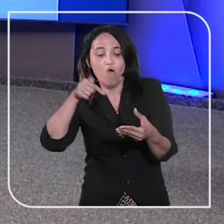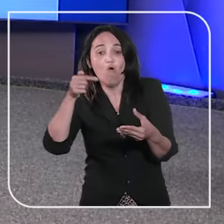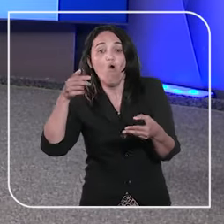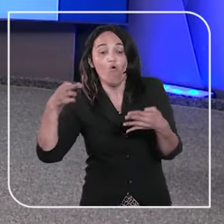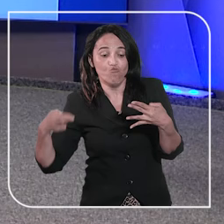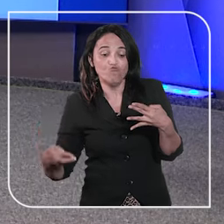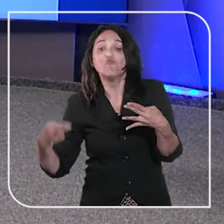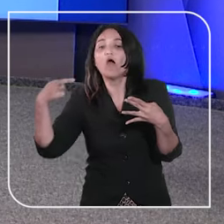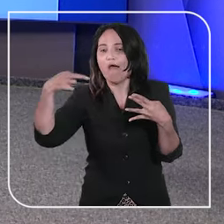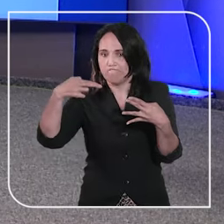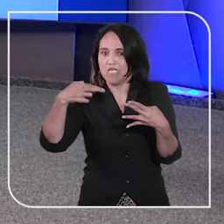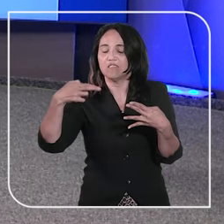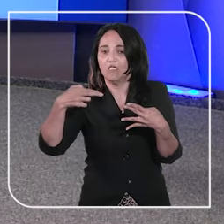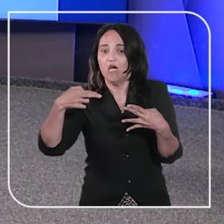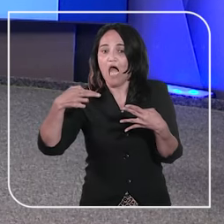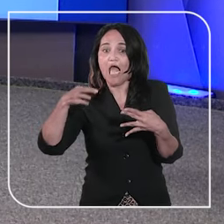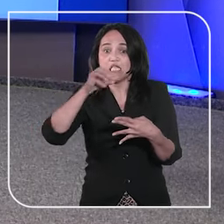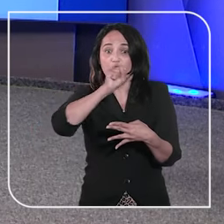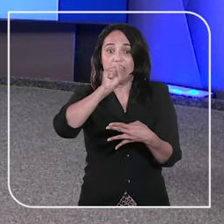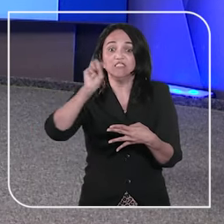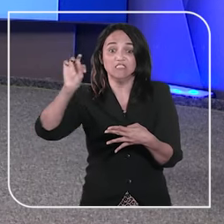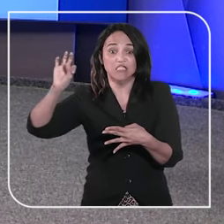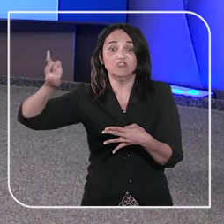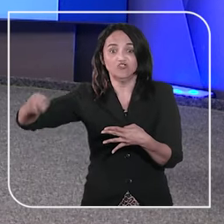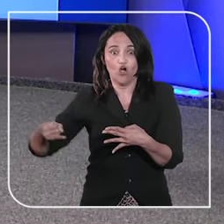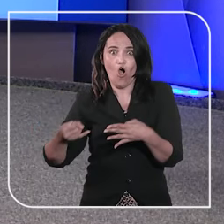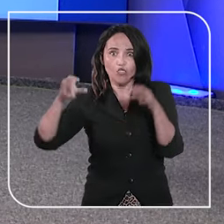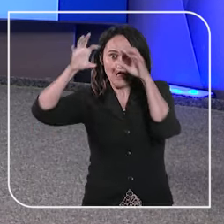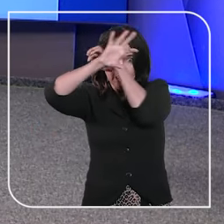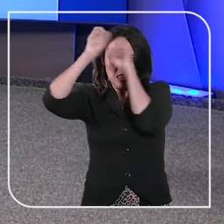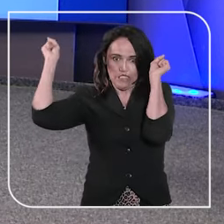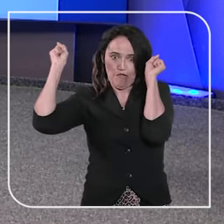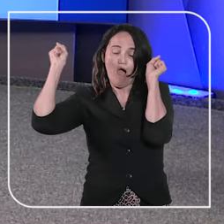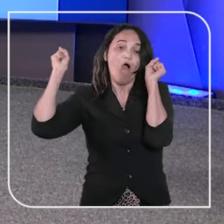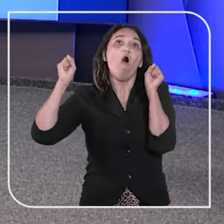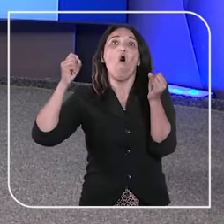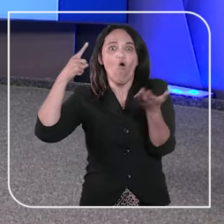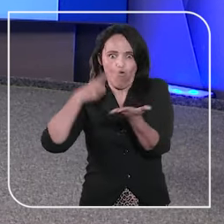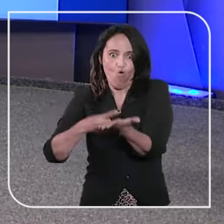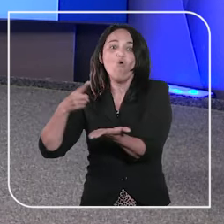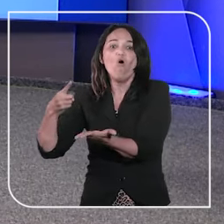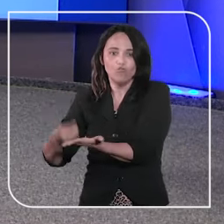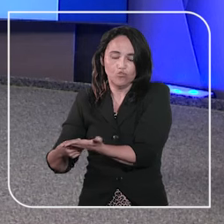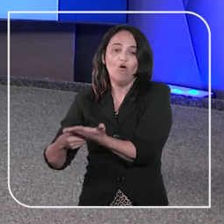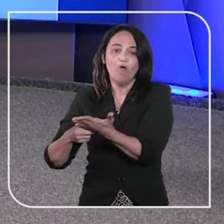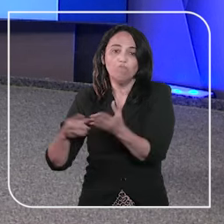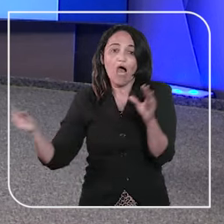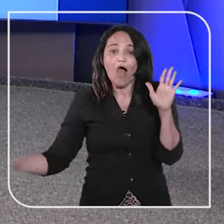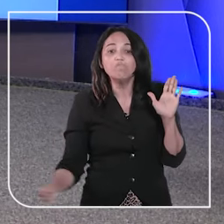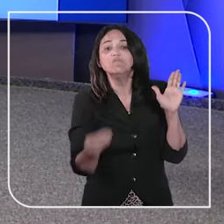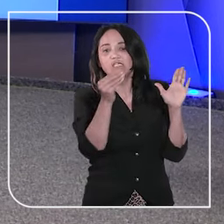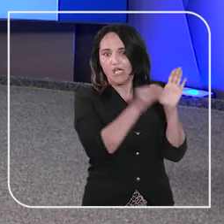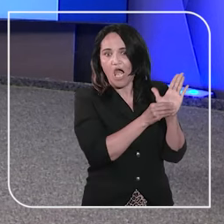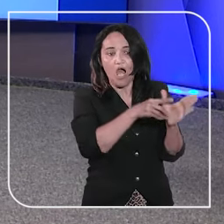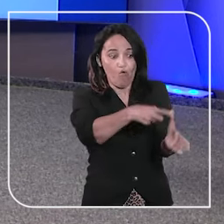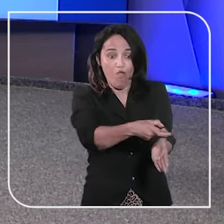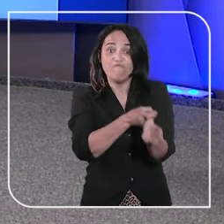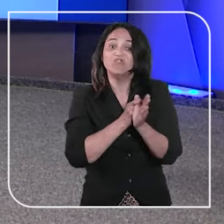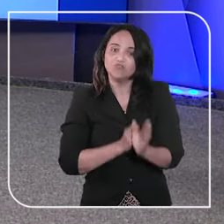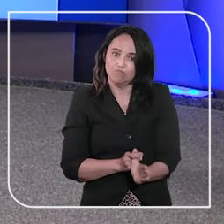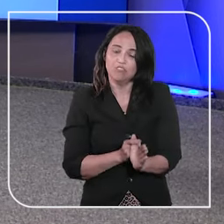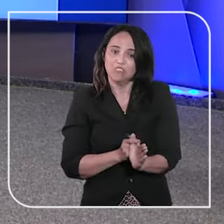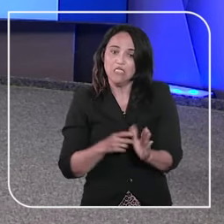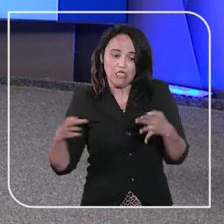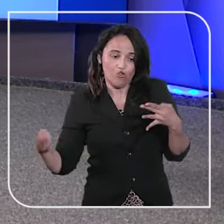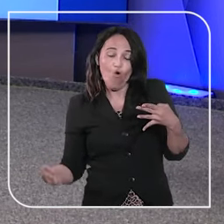o STJ concordou com um pedido do Ministério Público gaúcho para aplicar o efeito suspensivo em um